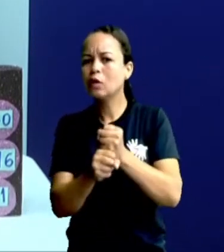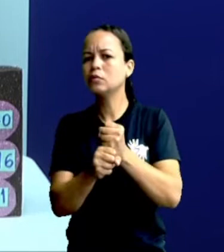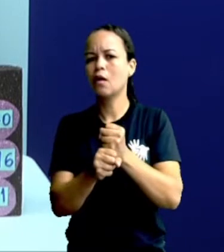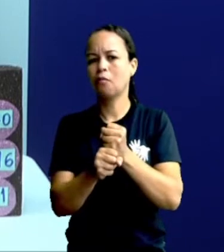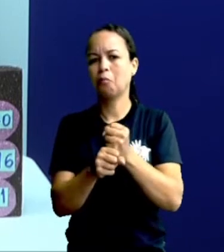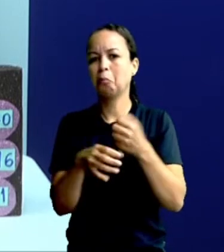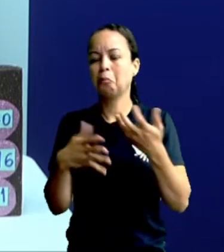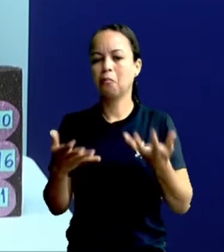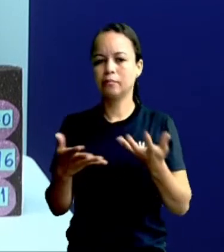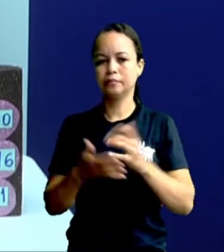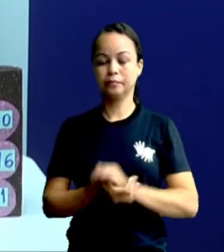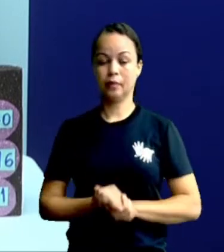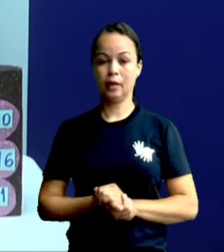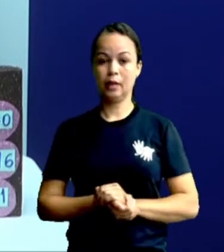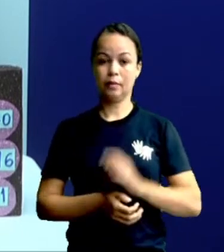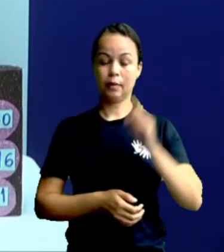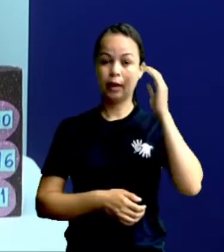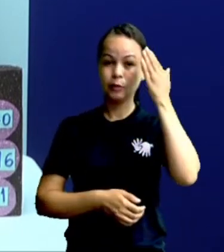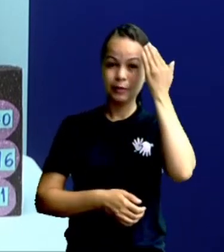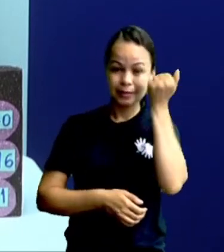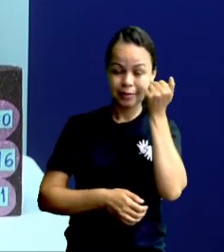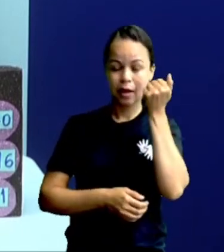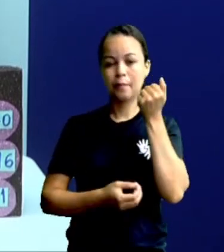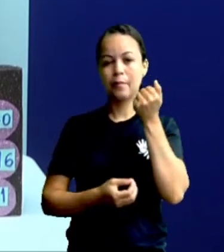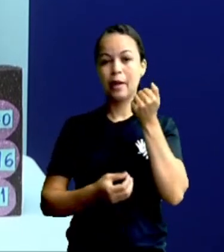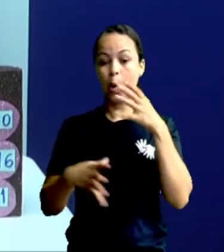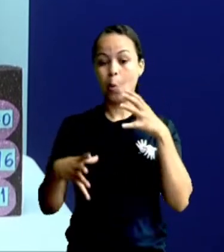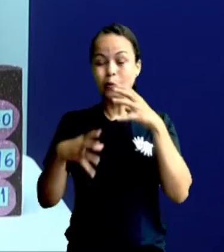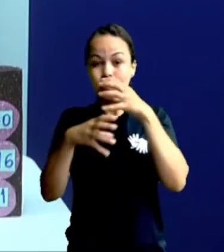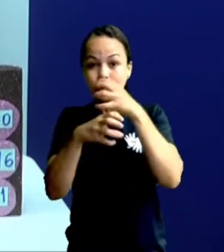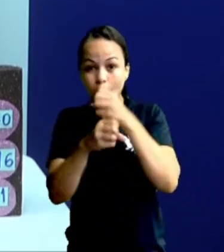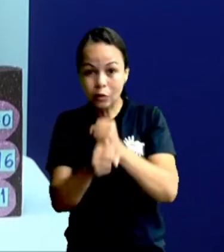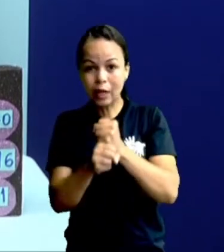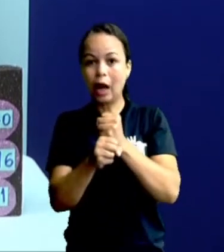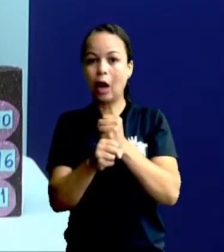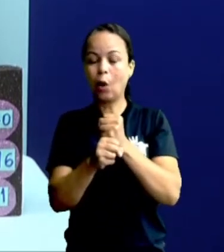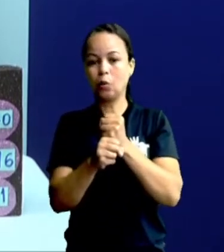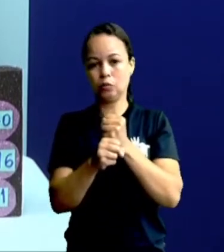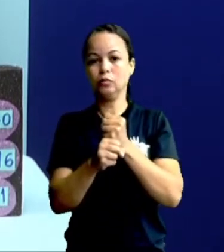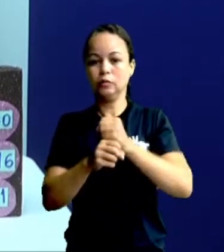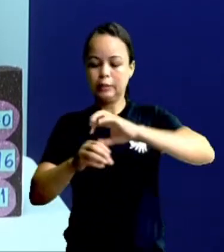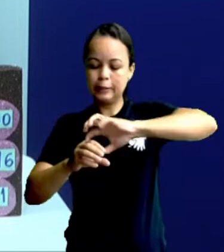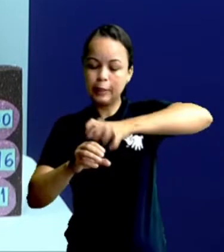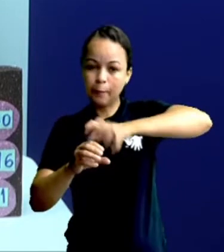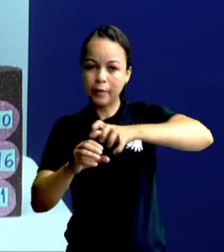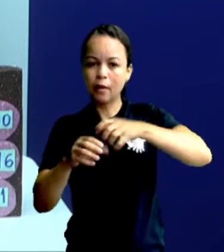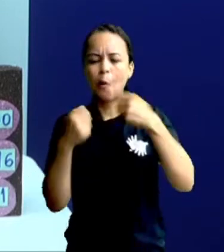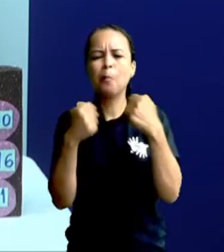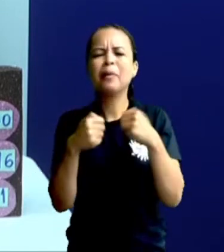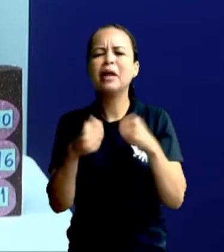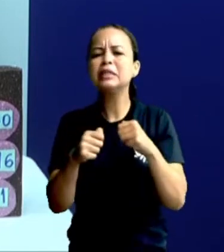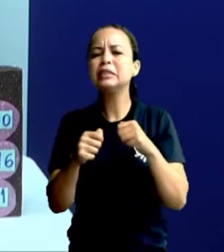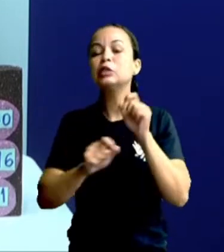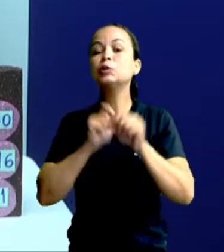saber o resultado total das minhas tampinhas, eu preciso